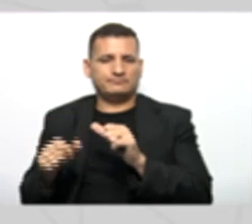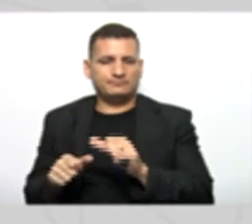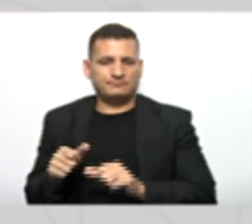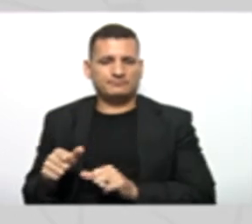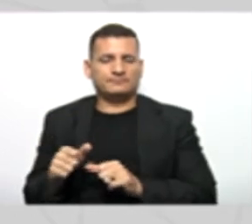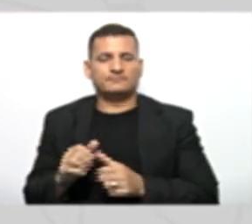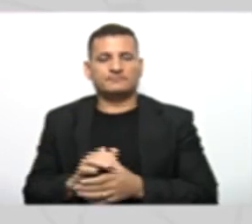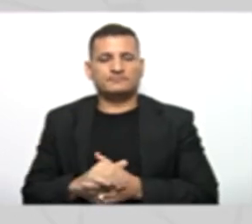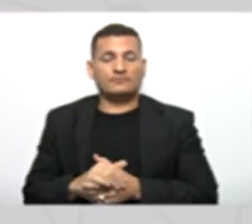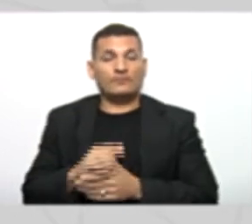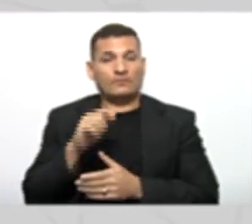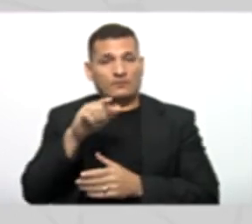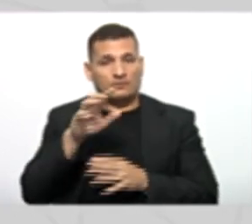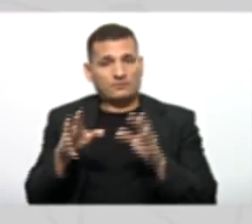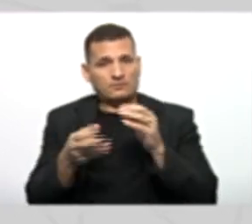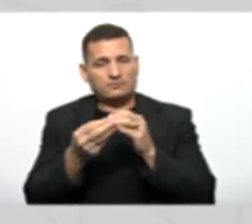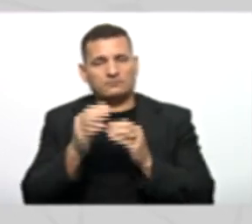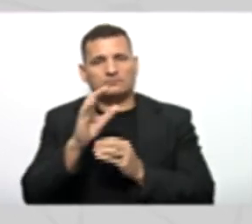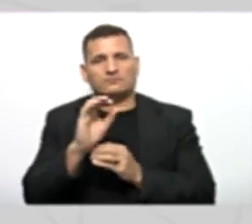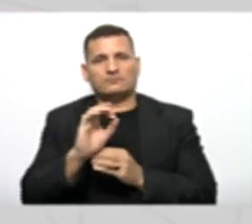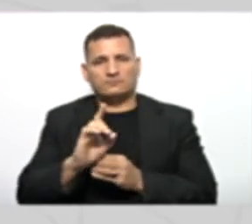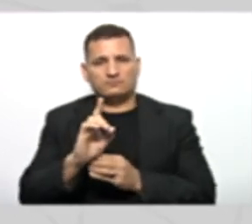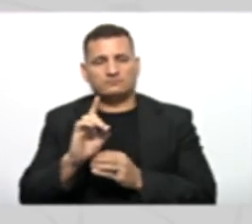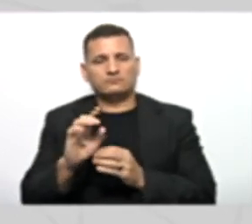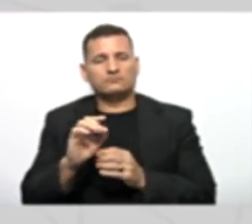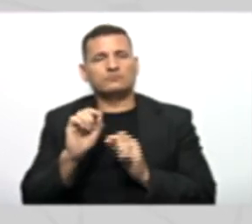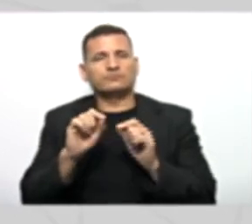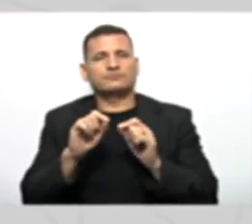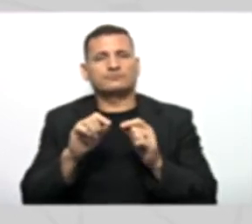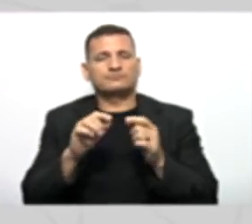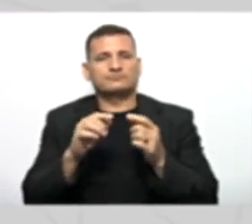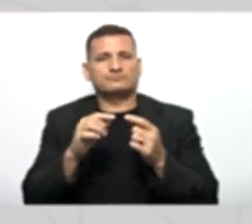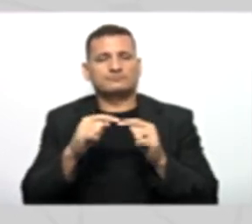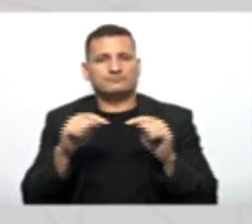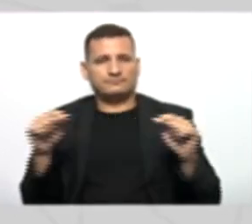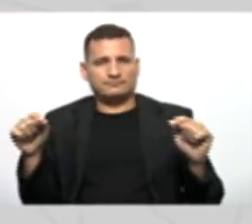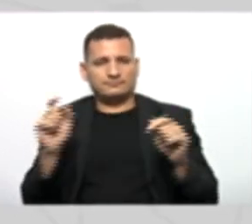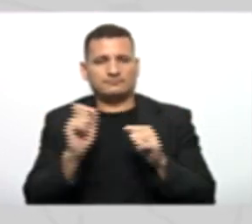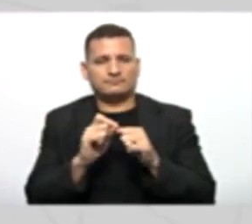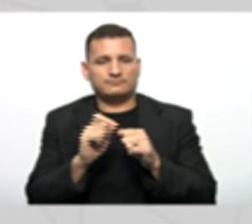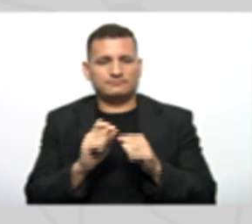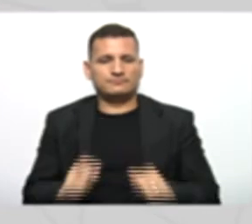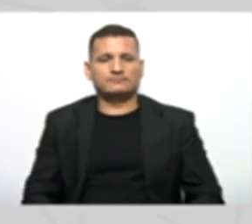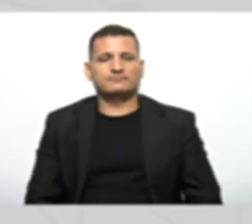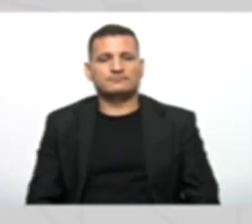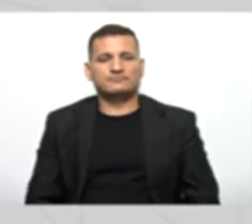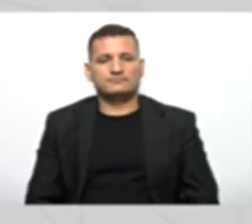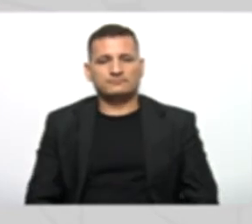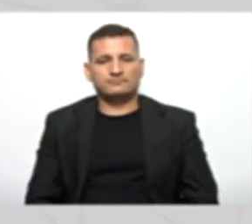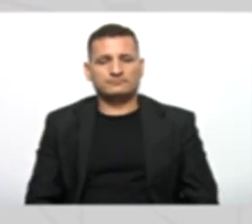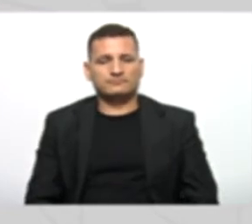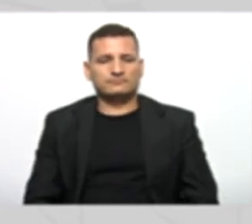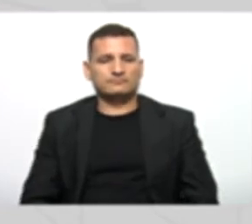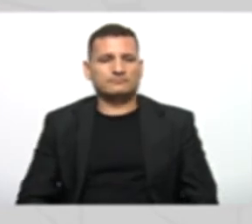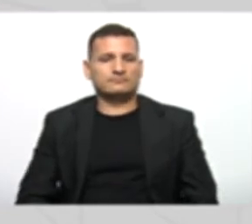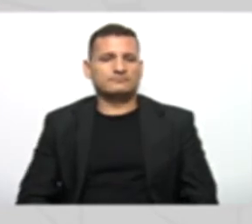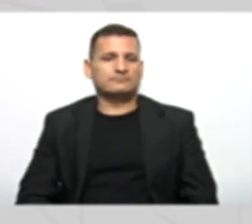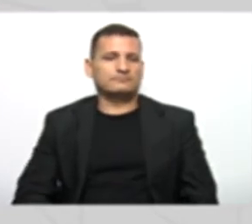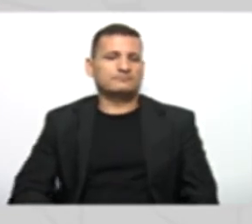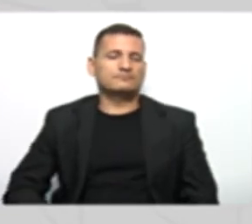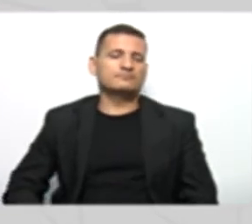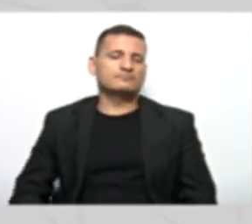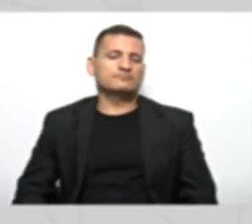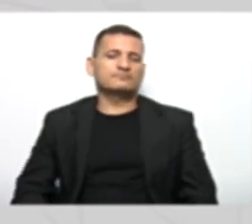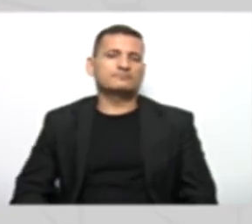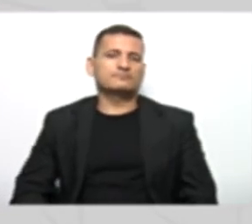poderiam fazer Ó Nessa linha aqui Vou escrever lá em cima Para não ficar ruim De visualizar aí Tá ok O